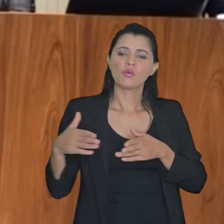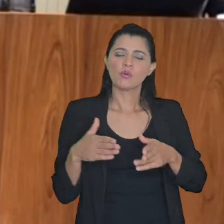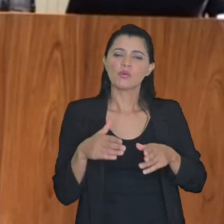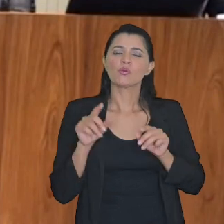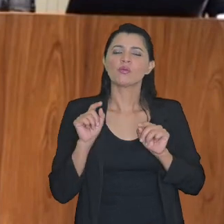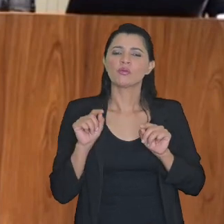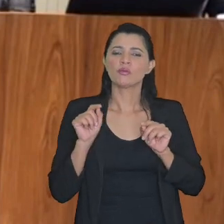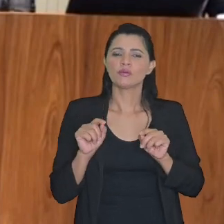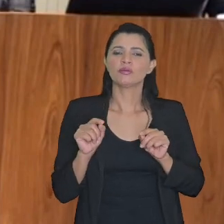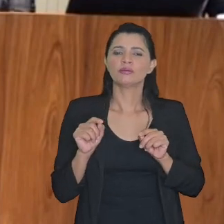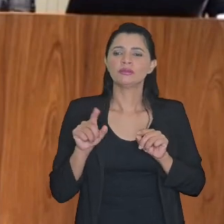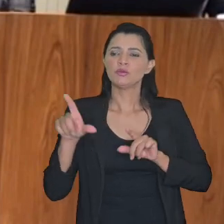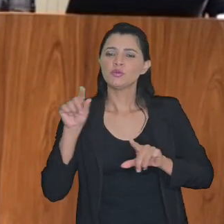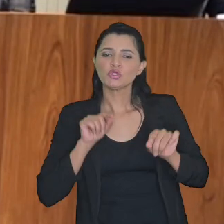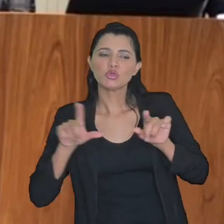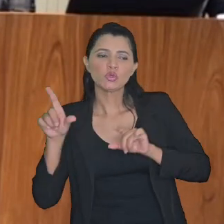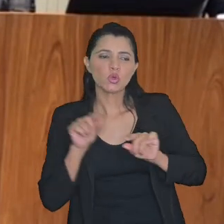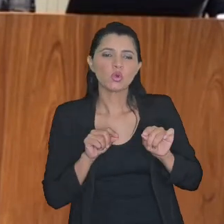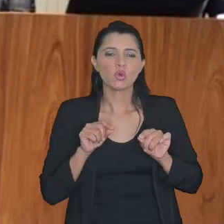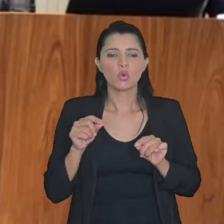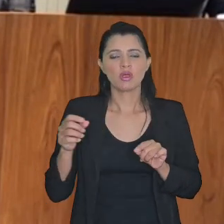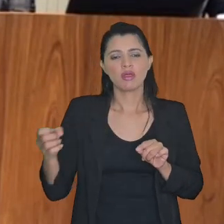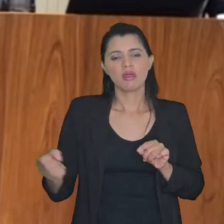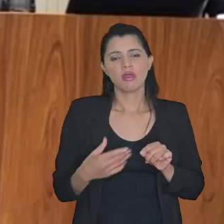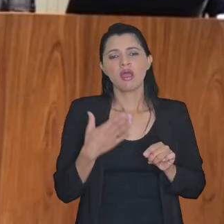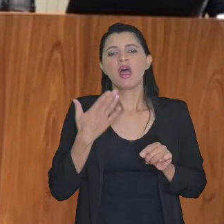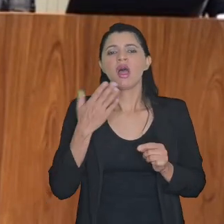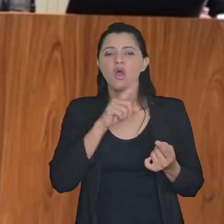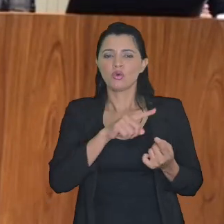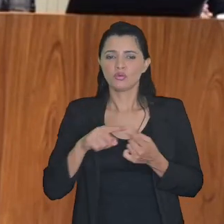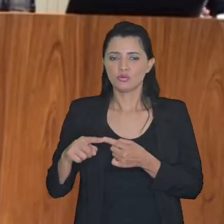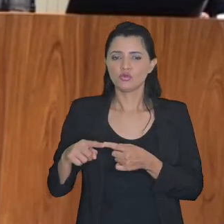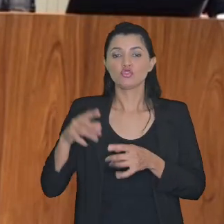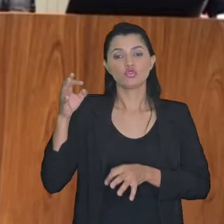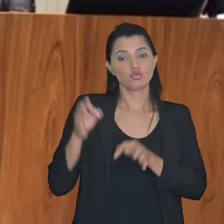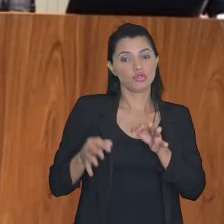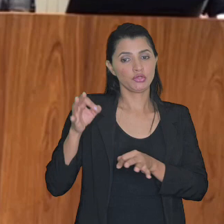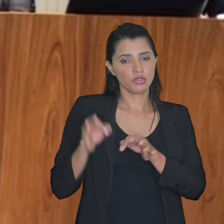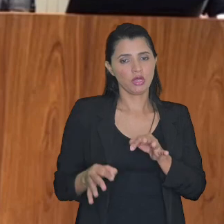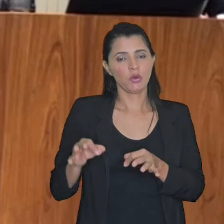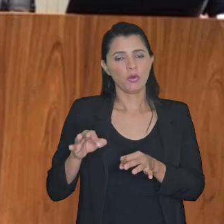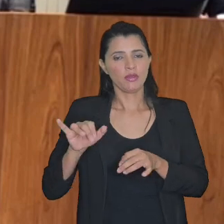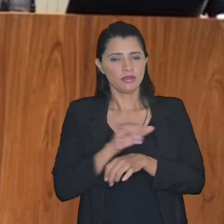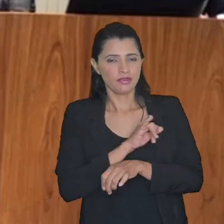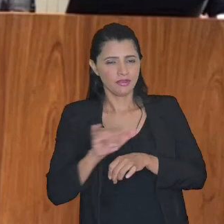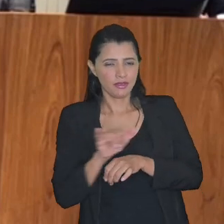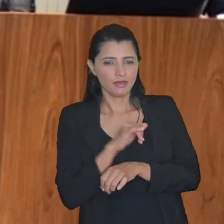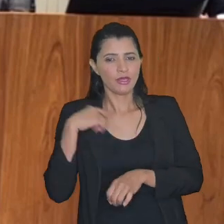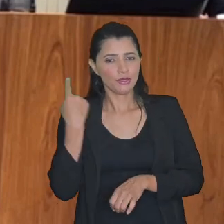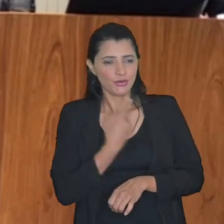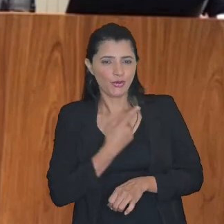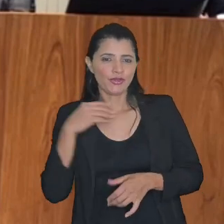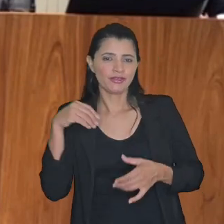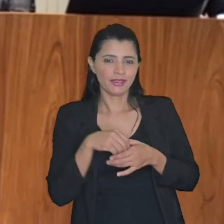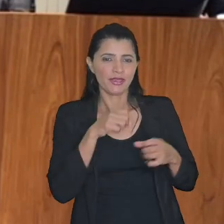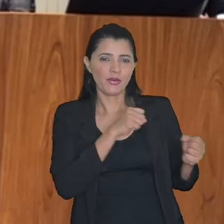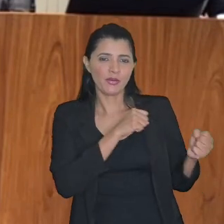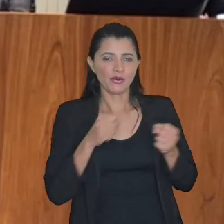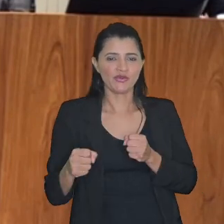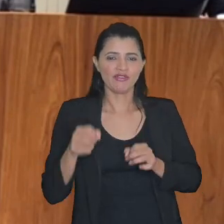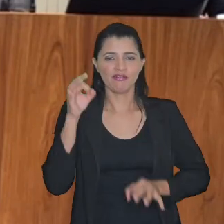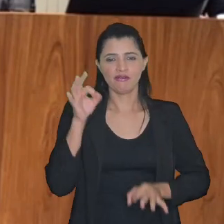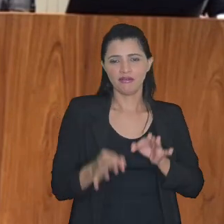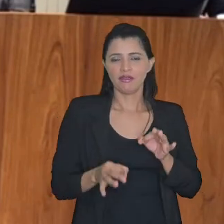caminho alternativo ao método jurisdicional então é como se nós estivéssemos aqui dentro do poder